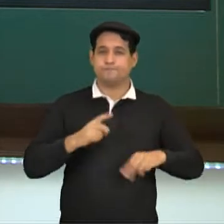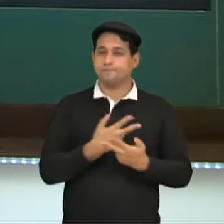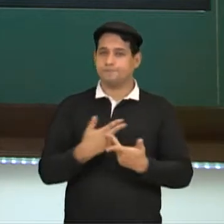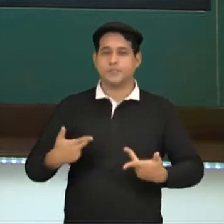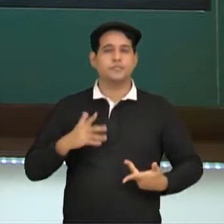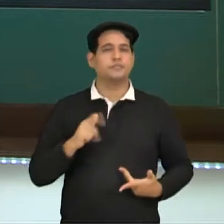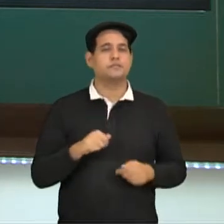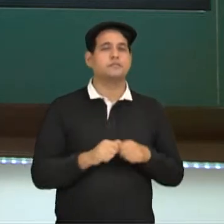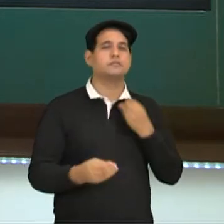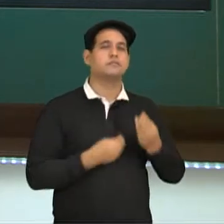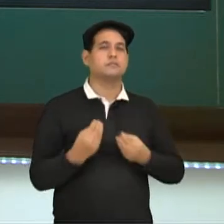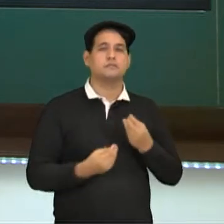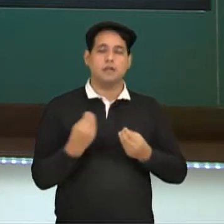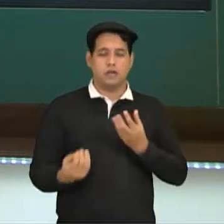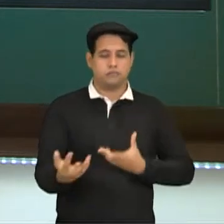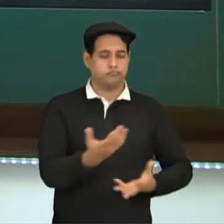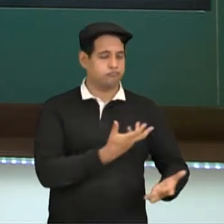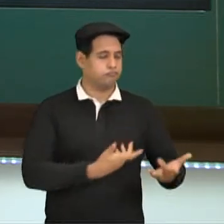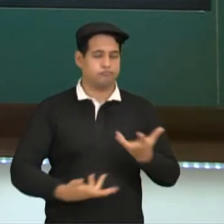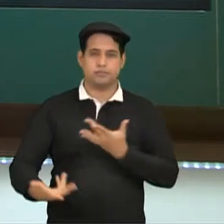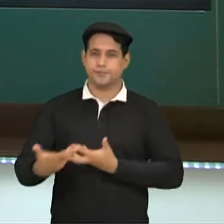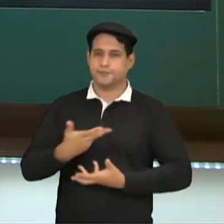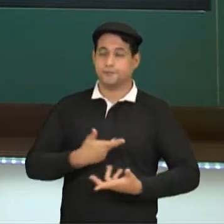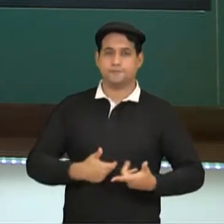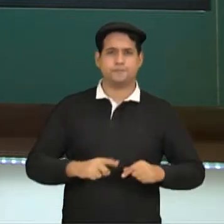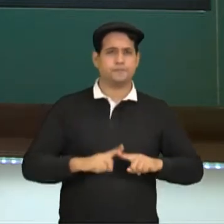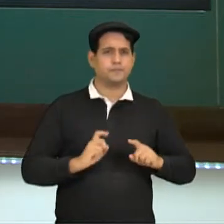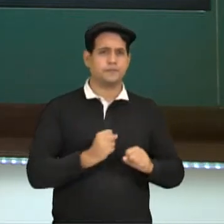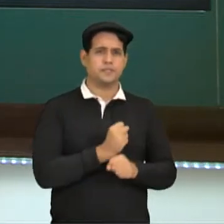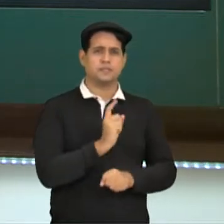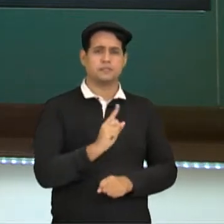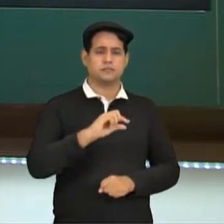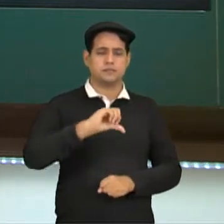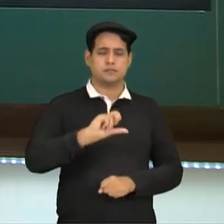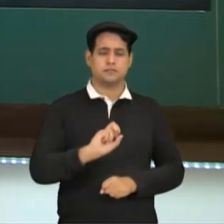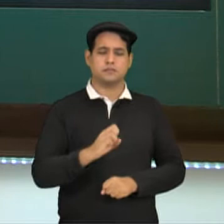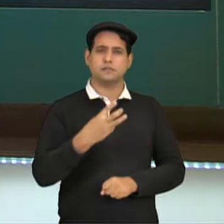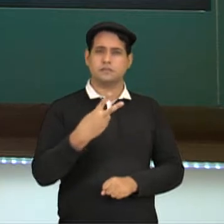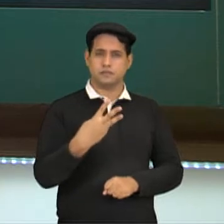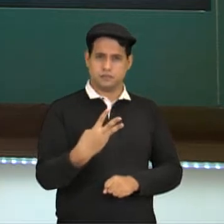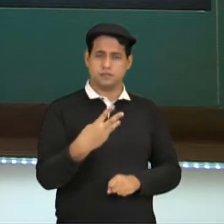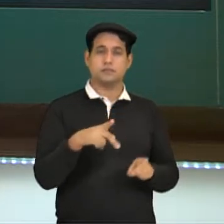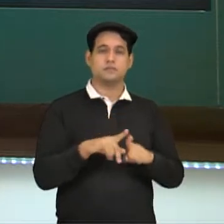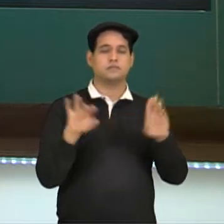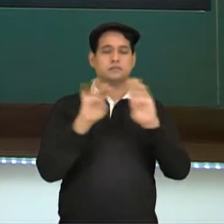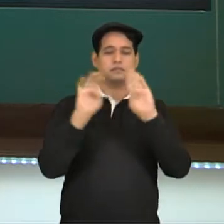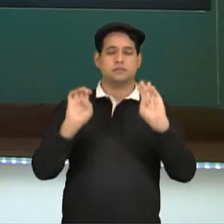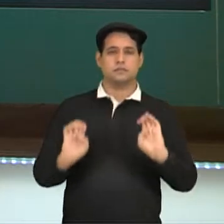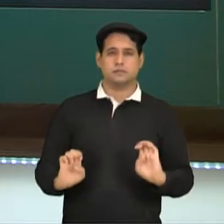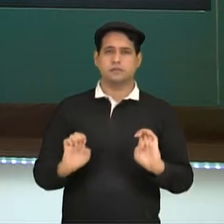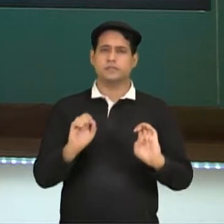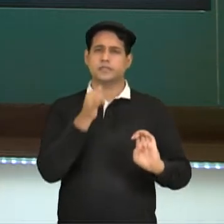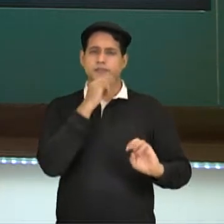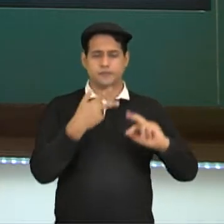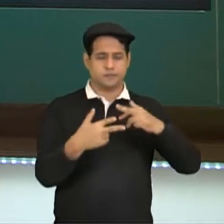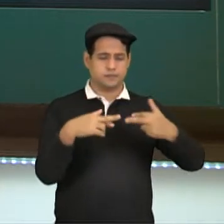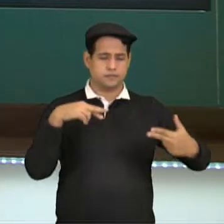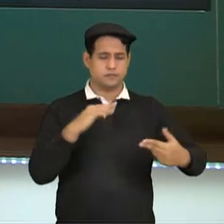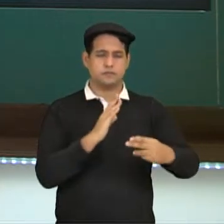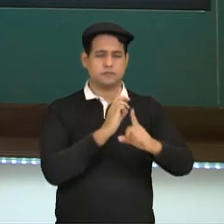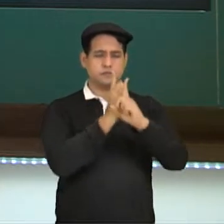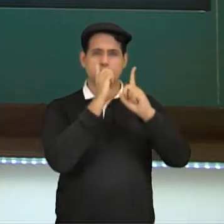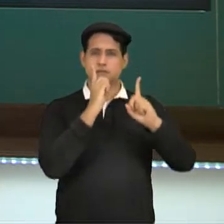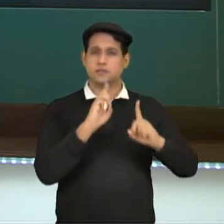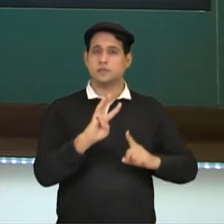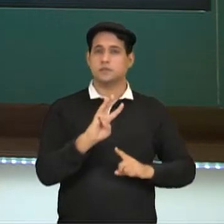feitos a partir de fermentação. Mas em 1953, quando a estrutura da molécula de DNA foi descoberta